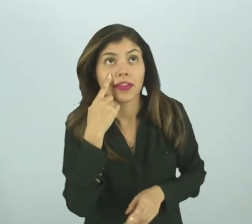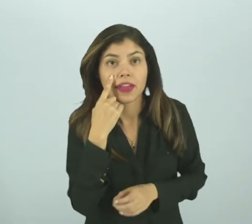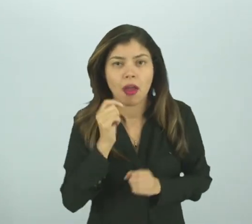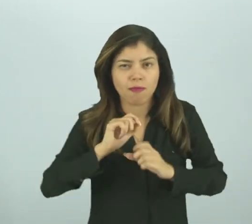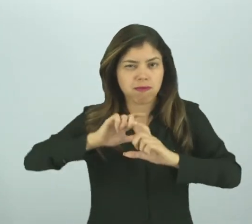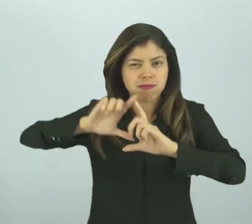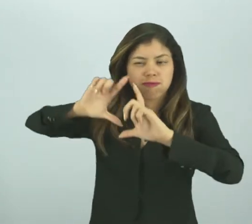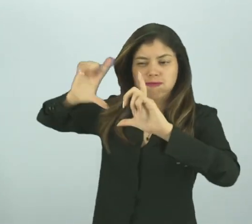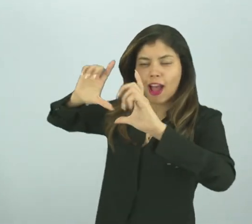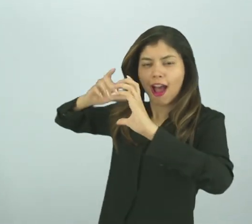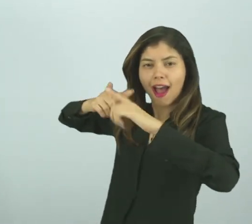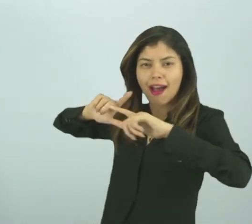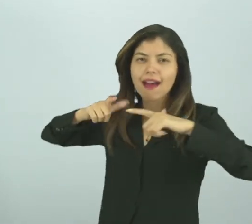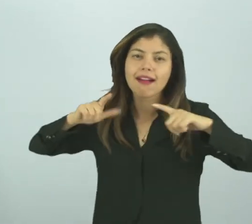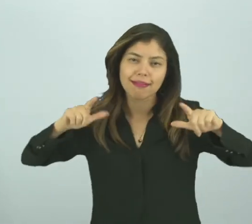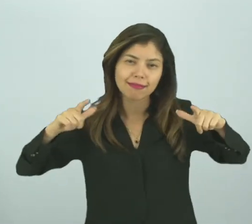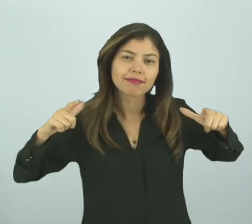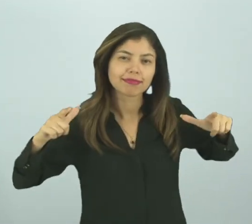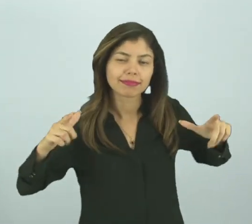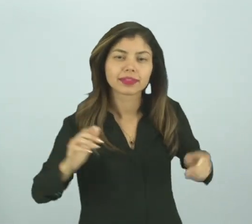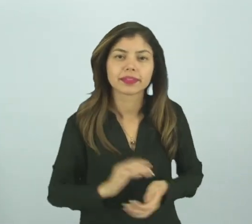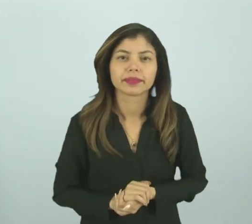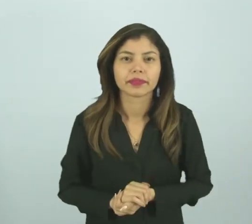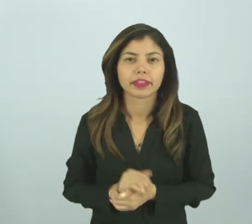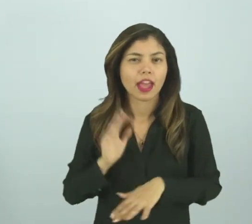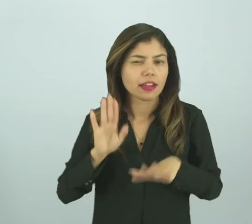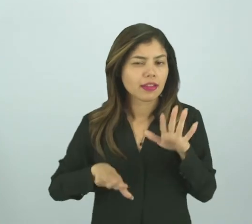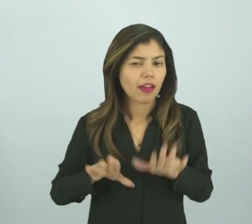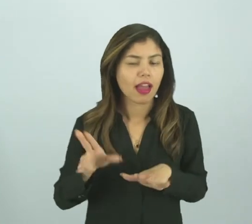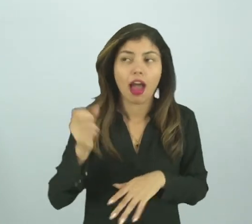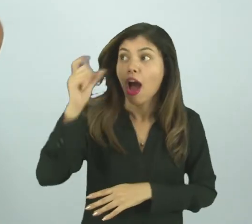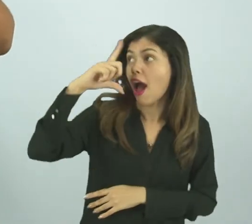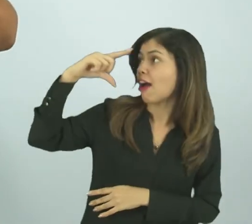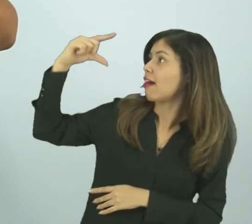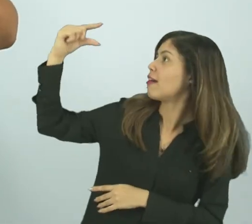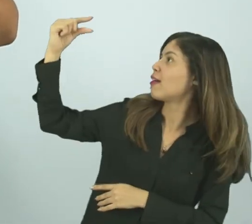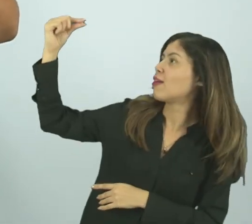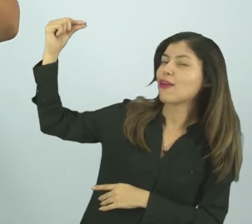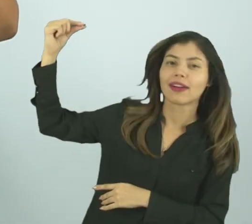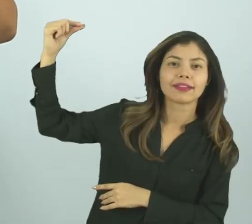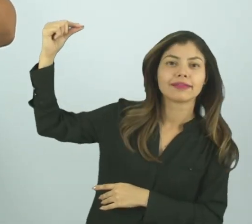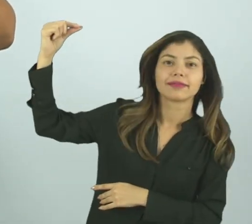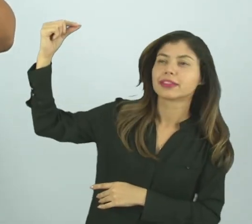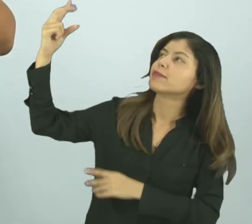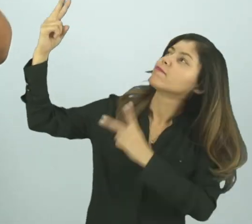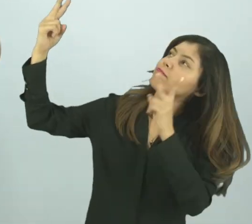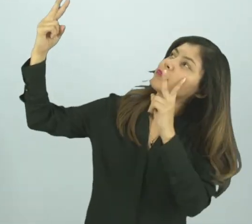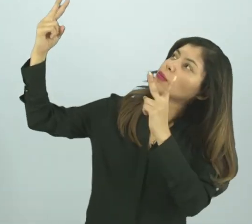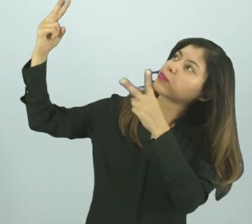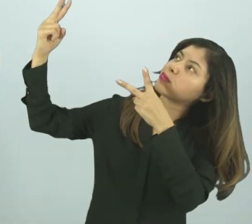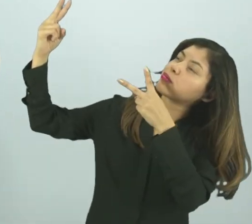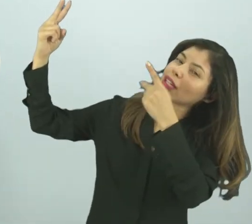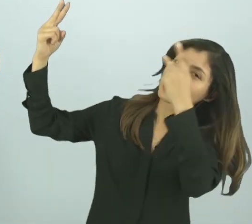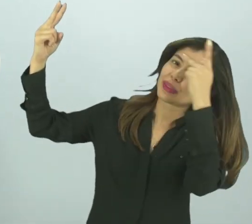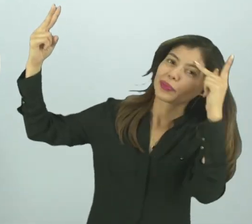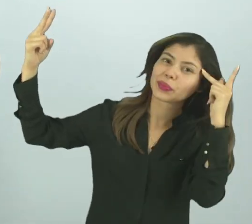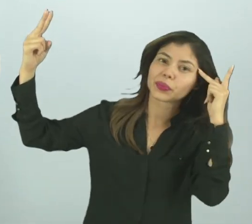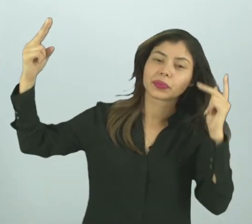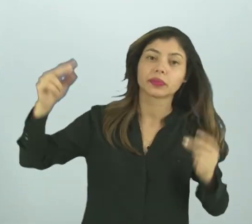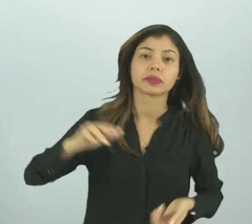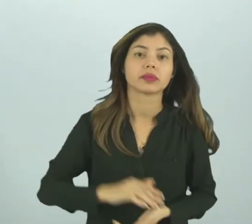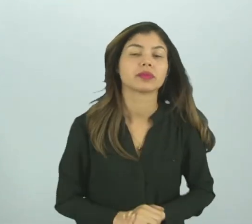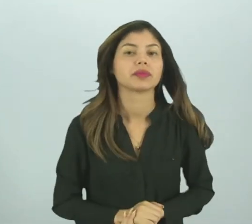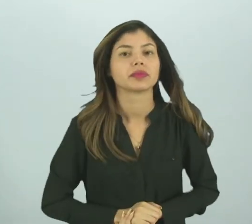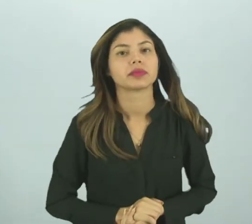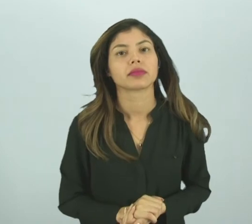cheia, bem grande, não é? Geralmente, é a lua que mais atrai as pessoas, certo? Então, nós temos